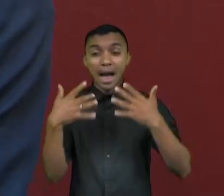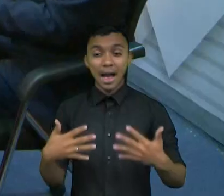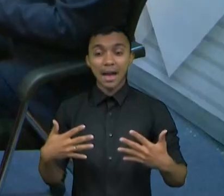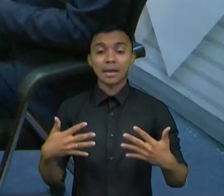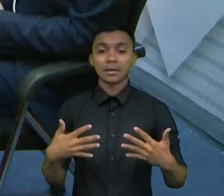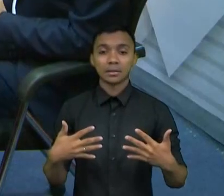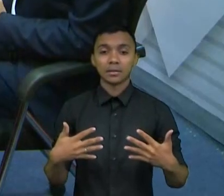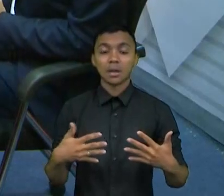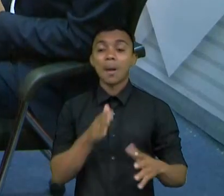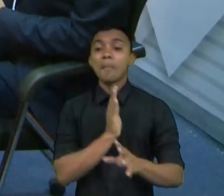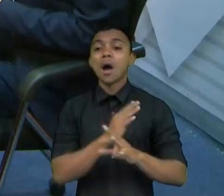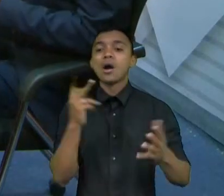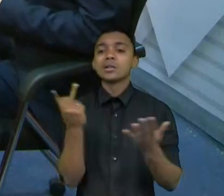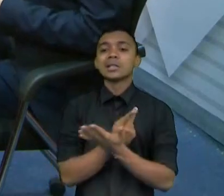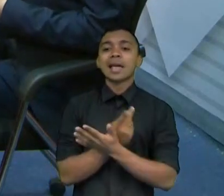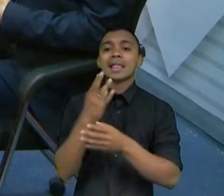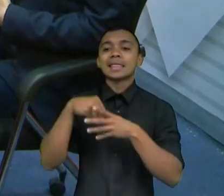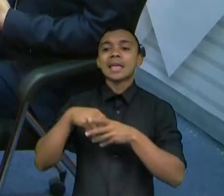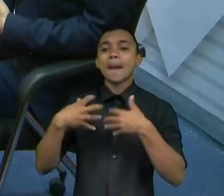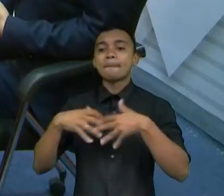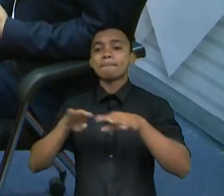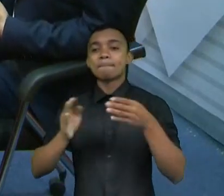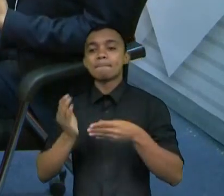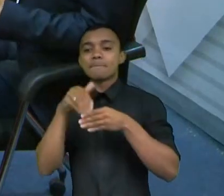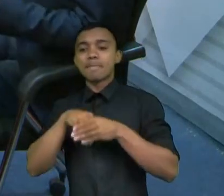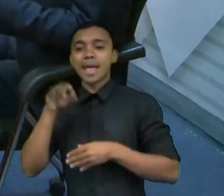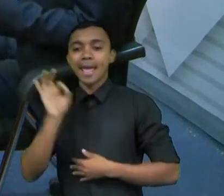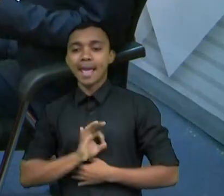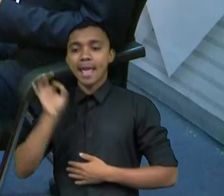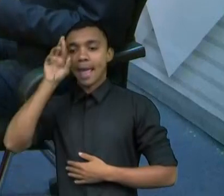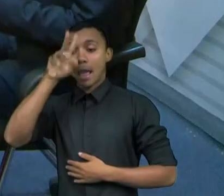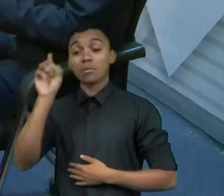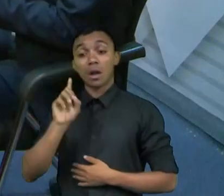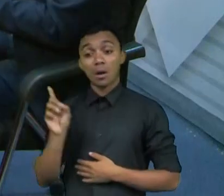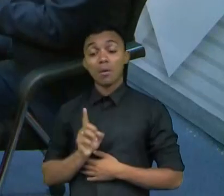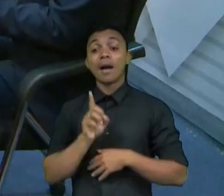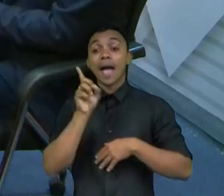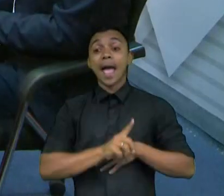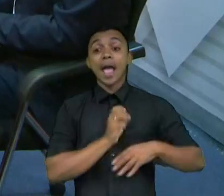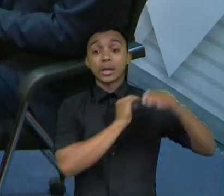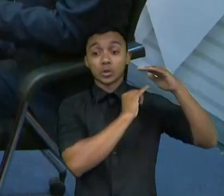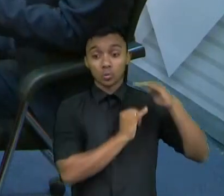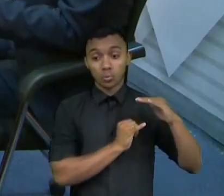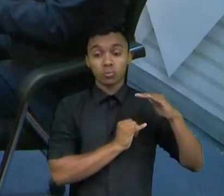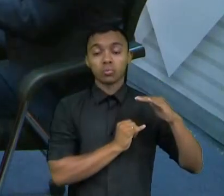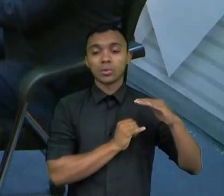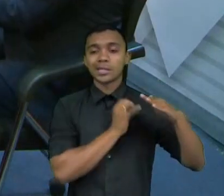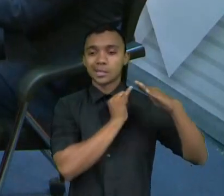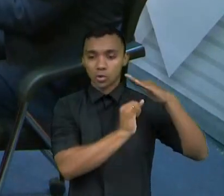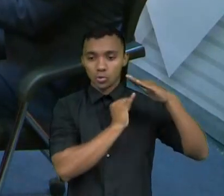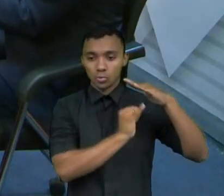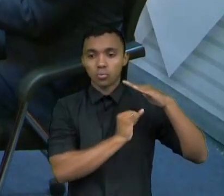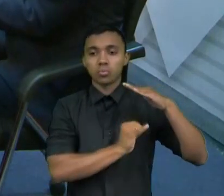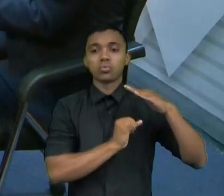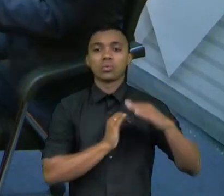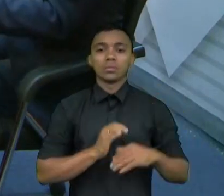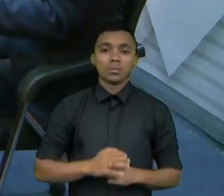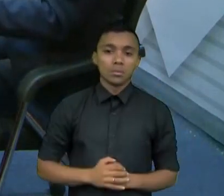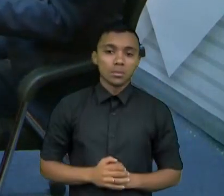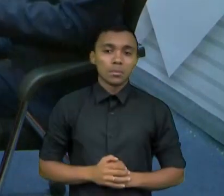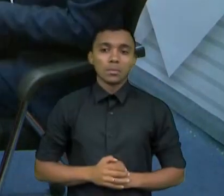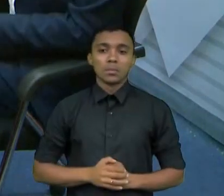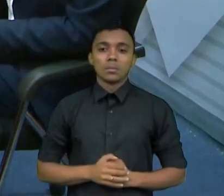nem falo do erro para a UNA, mas, assim, entre os institutos. Isso, os institutos, com certeza, isso poderia facilitar um pouquinho. Já foram feitos alguns exercícios, por exemplo,